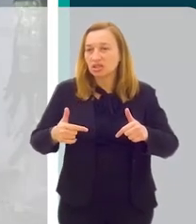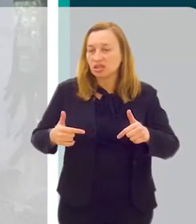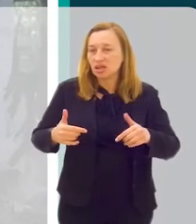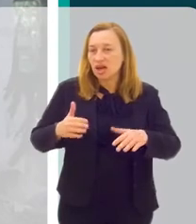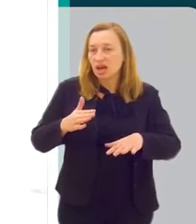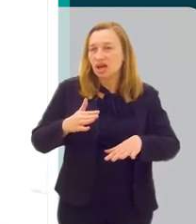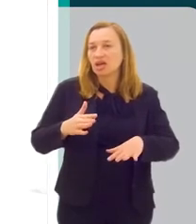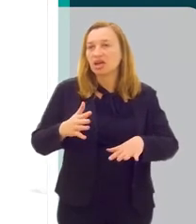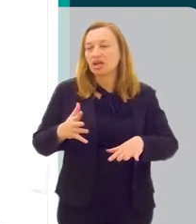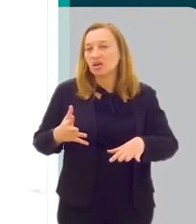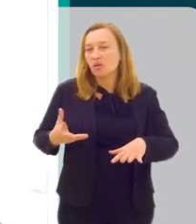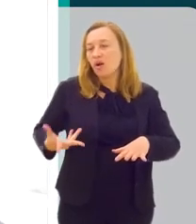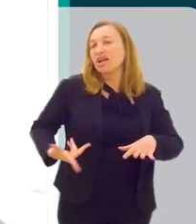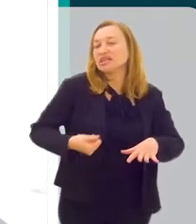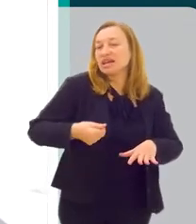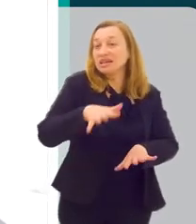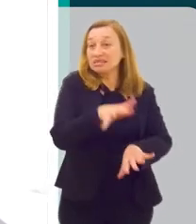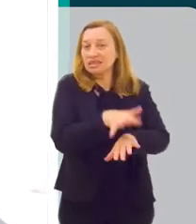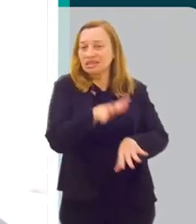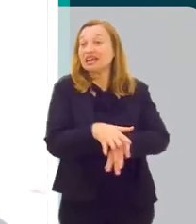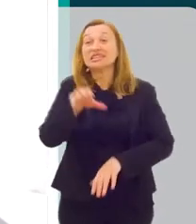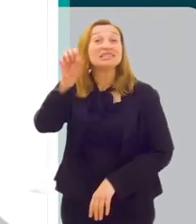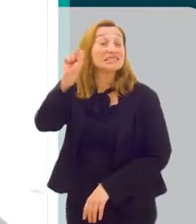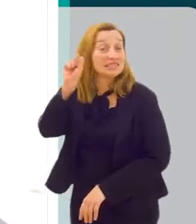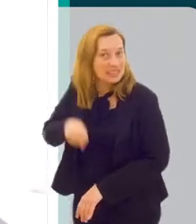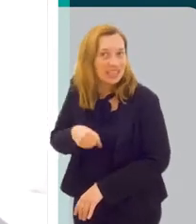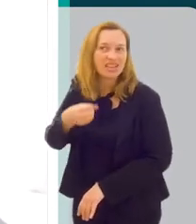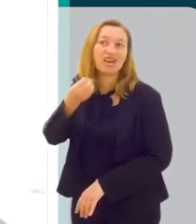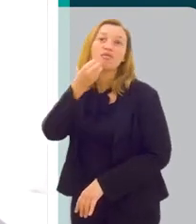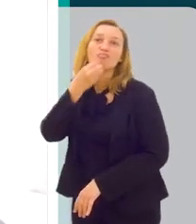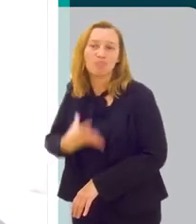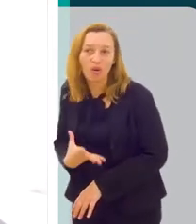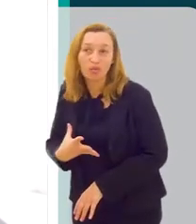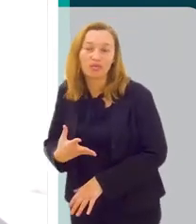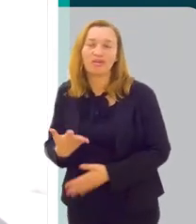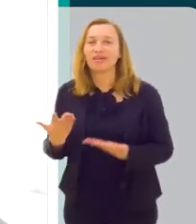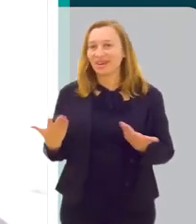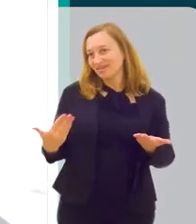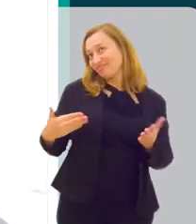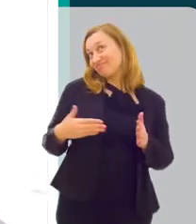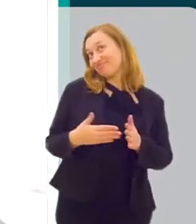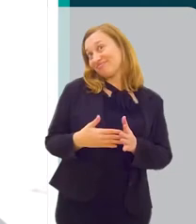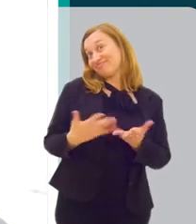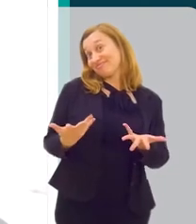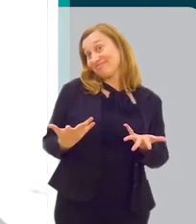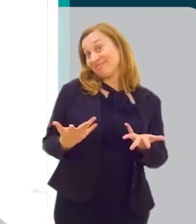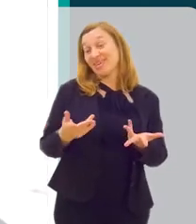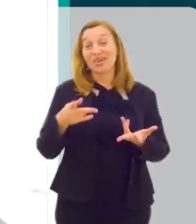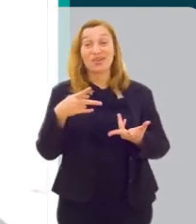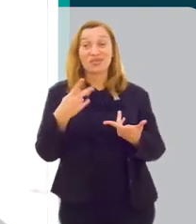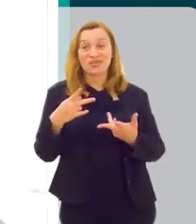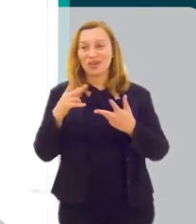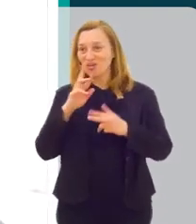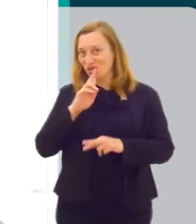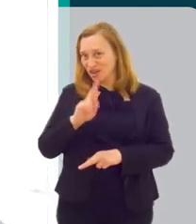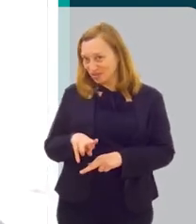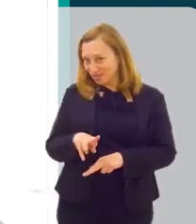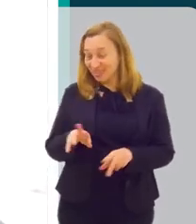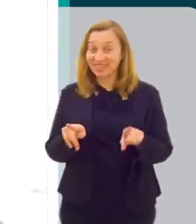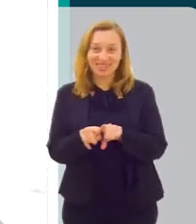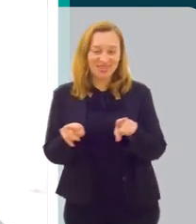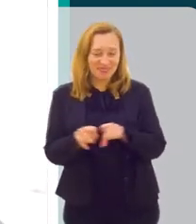sexualmente? Isso é um fato? Estamos, isso é muito bom. Eu até vou